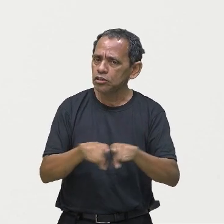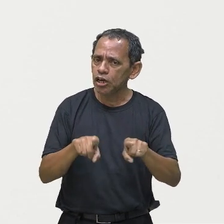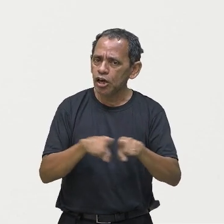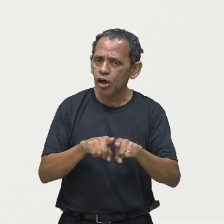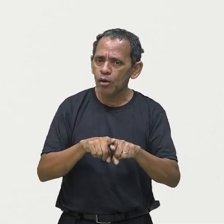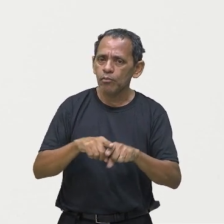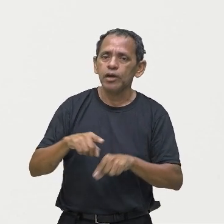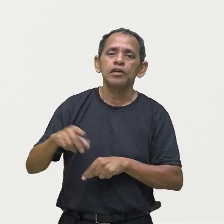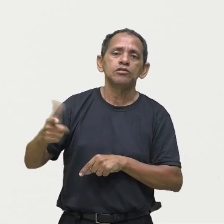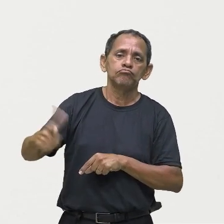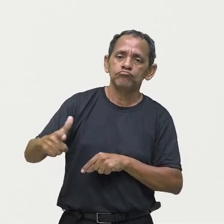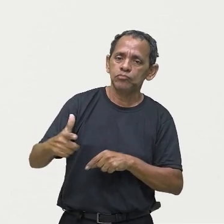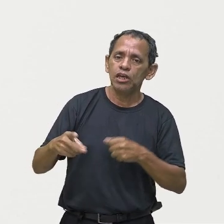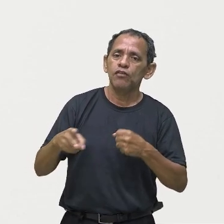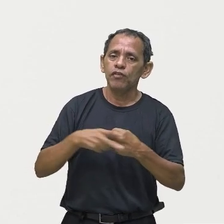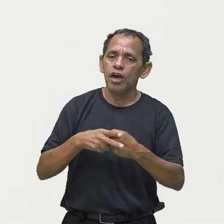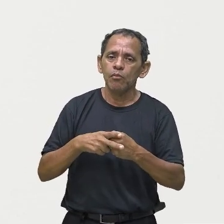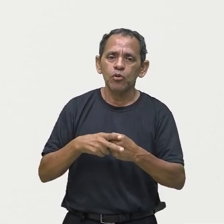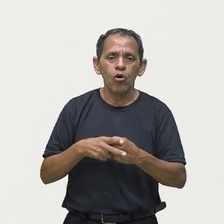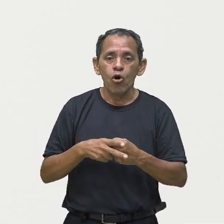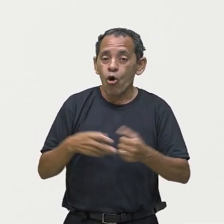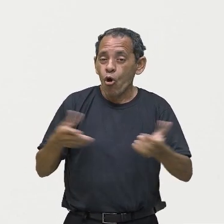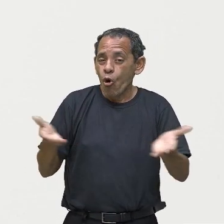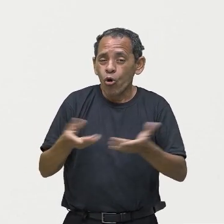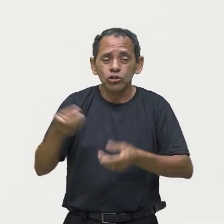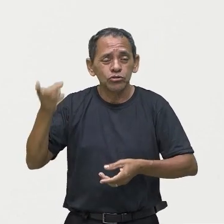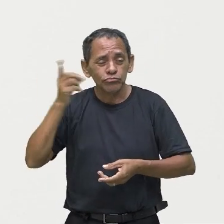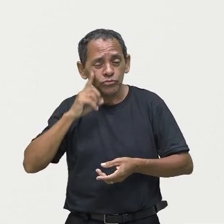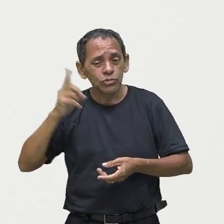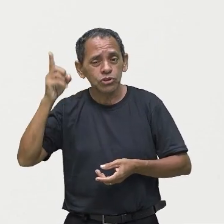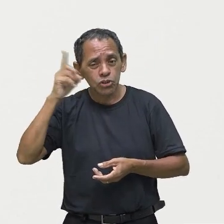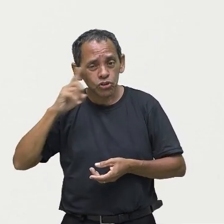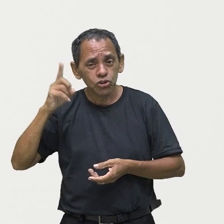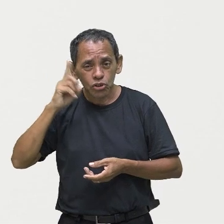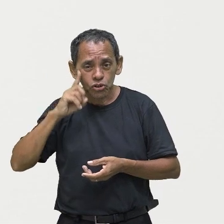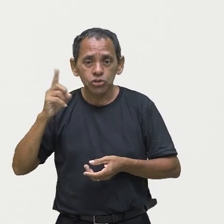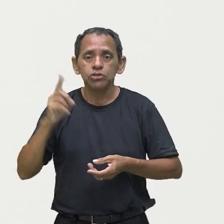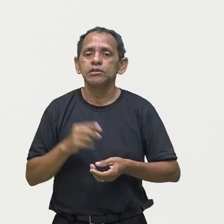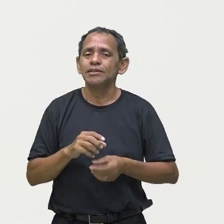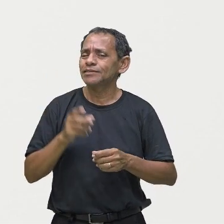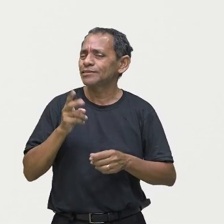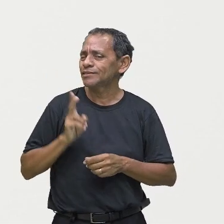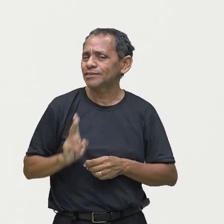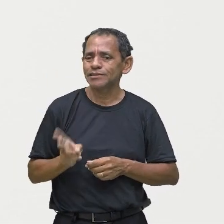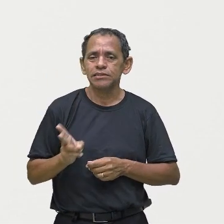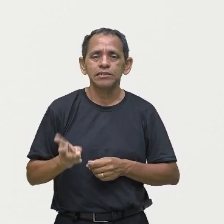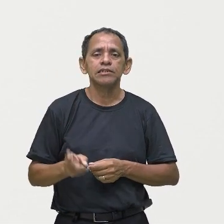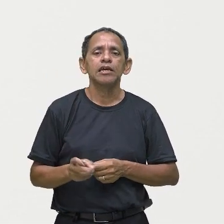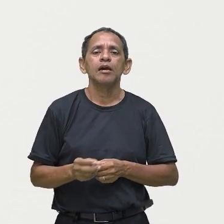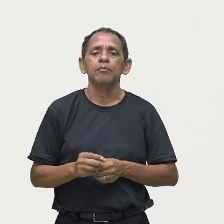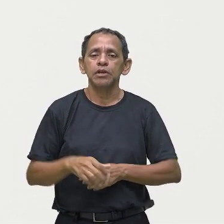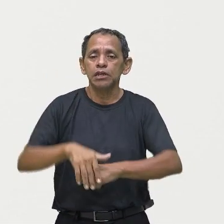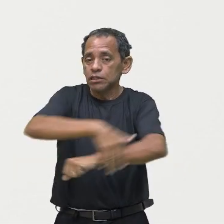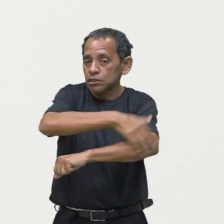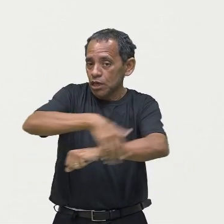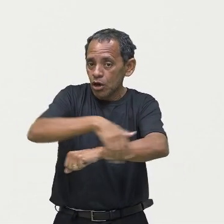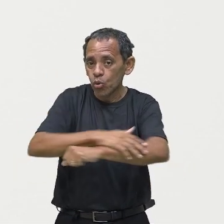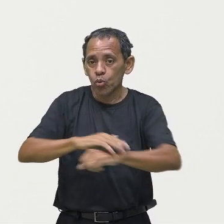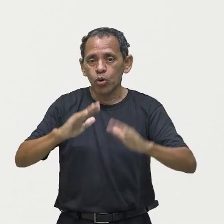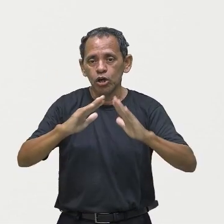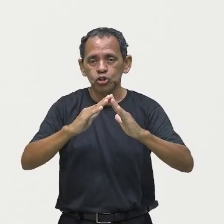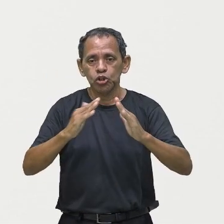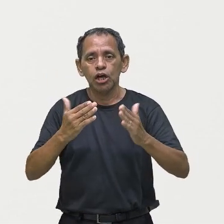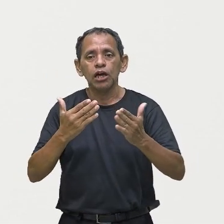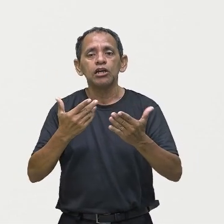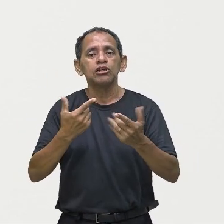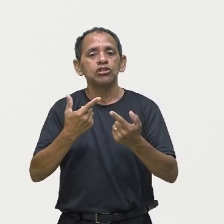várias situações. Na nossa casa, na rua, na escola. Por que em nossa casa? Através de um